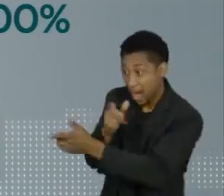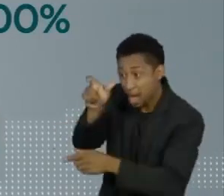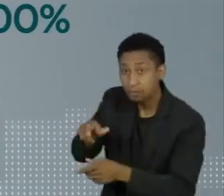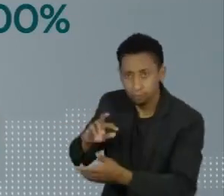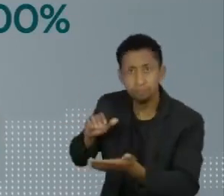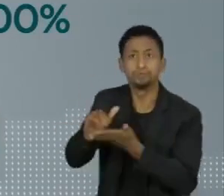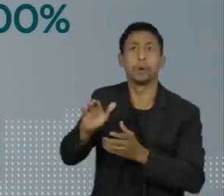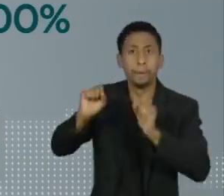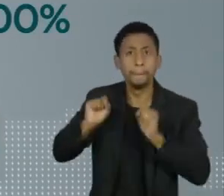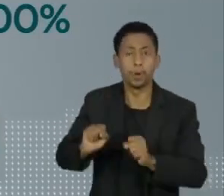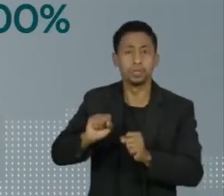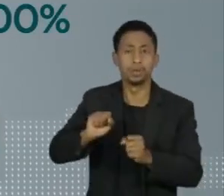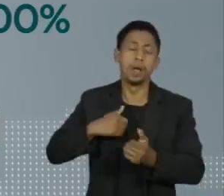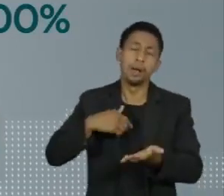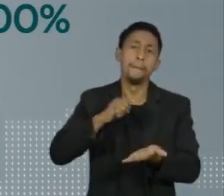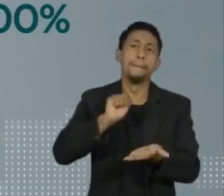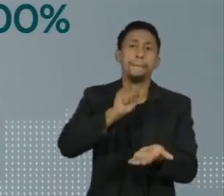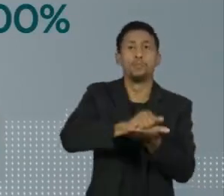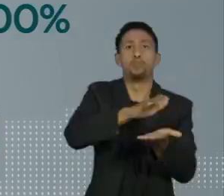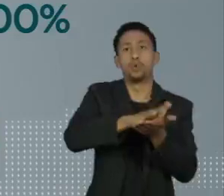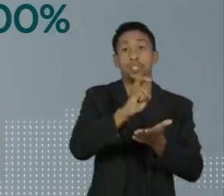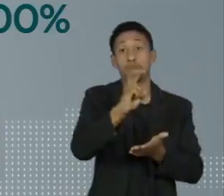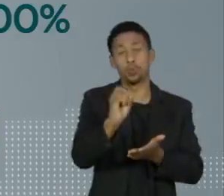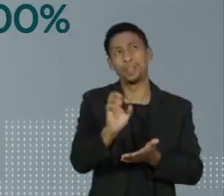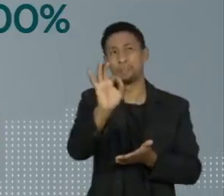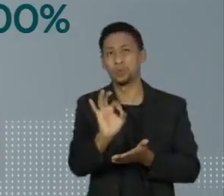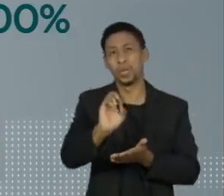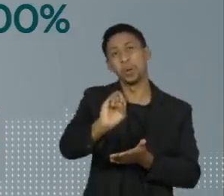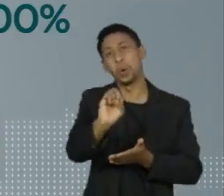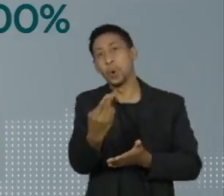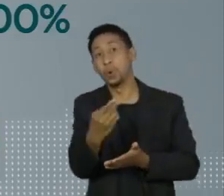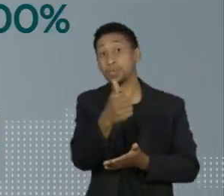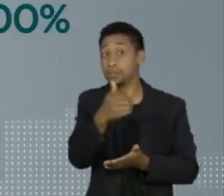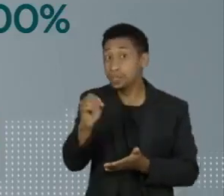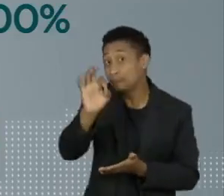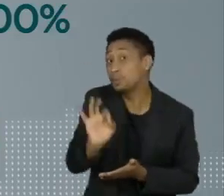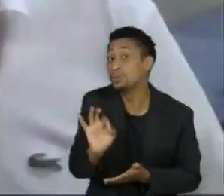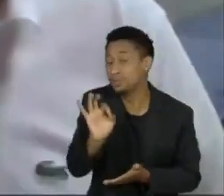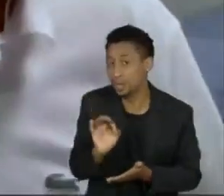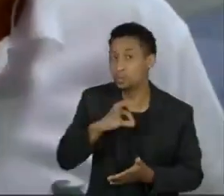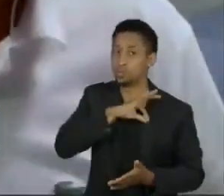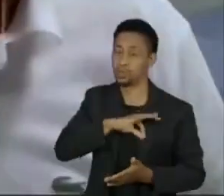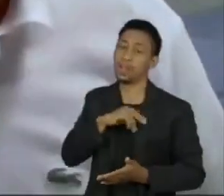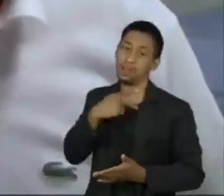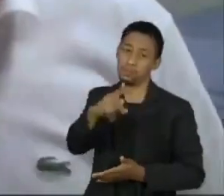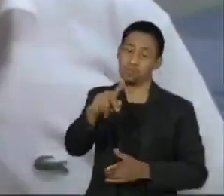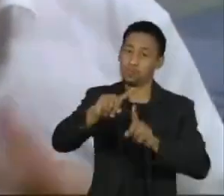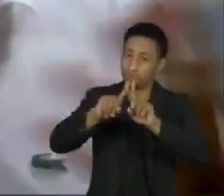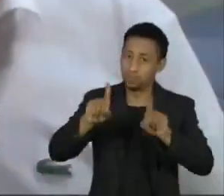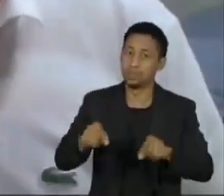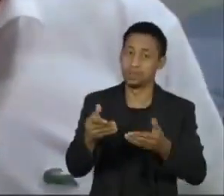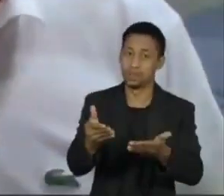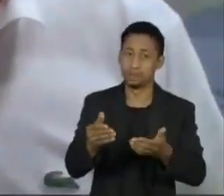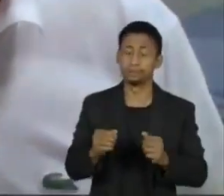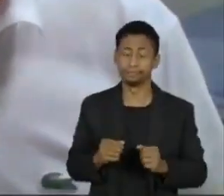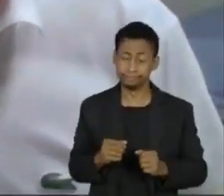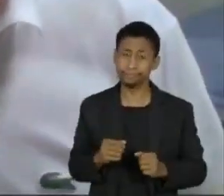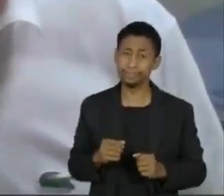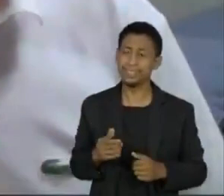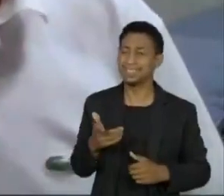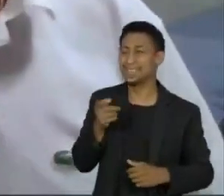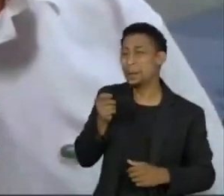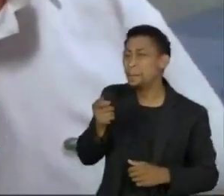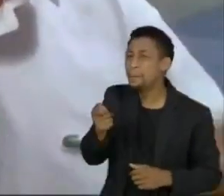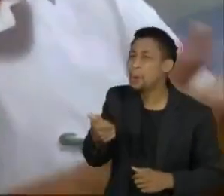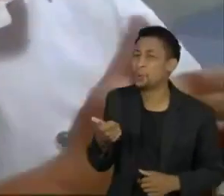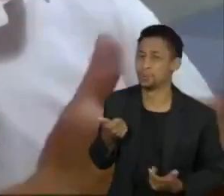obrigado a pagar indenização que varia de 50% a 100% do salário do funcionário. É pouco. Ainda é pouco para quem perde